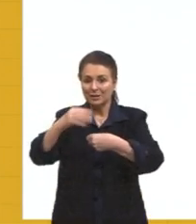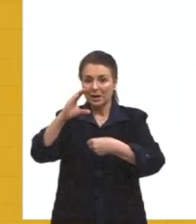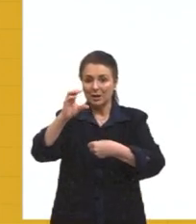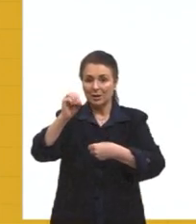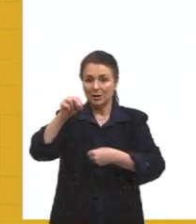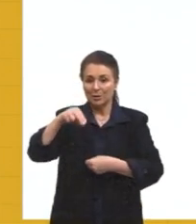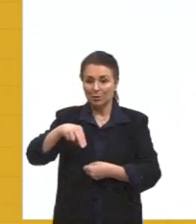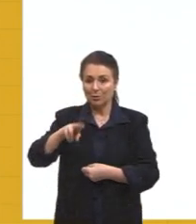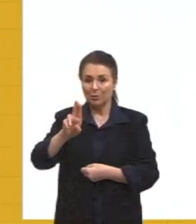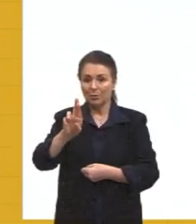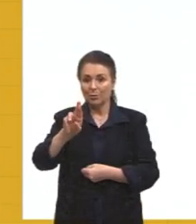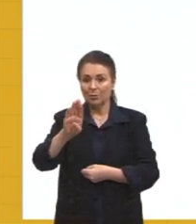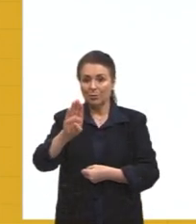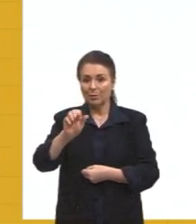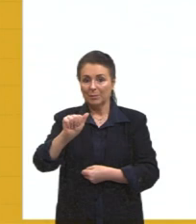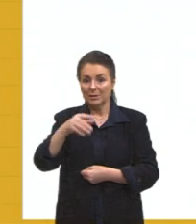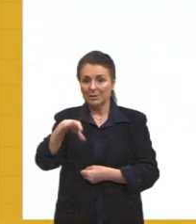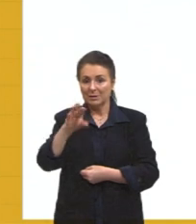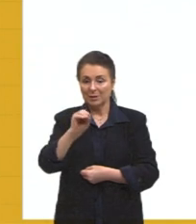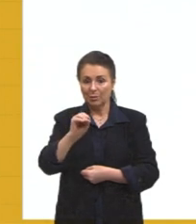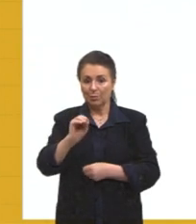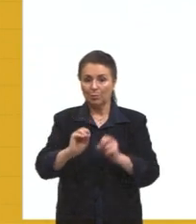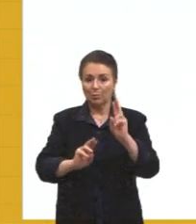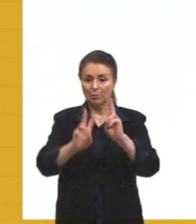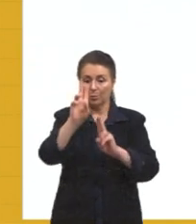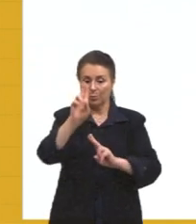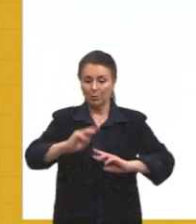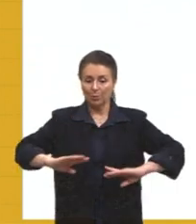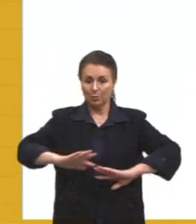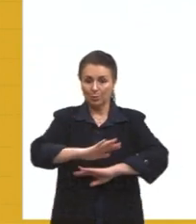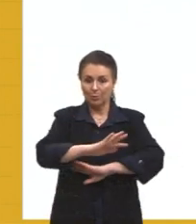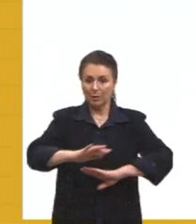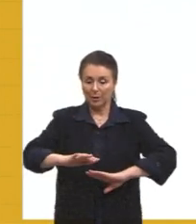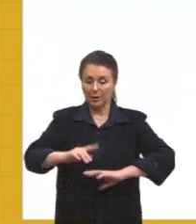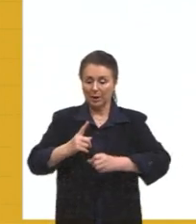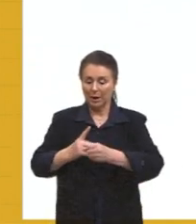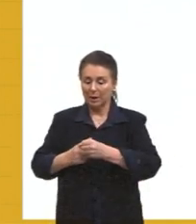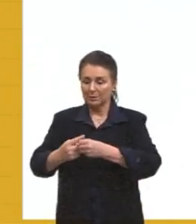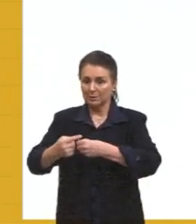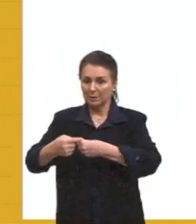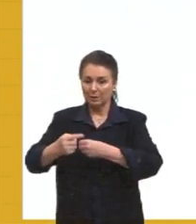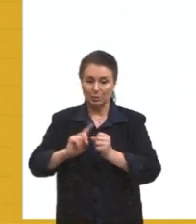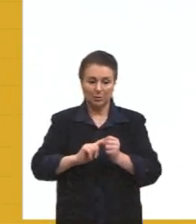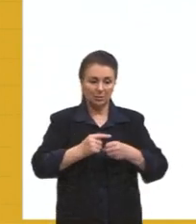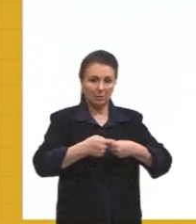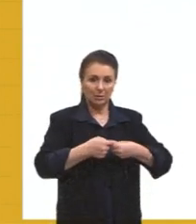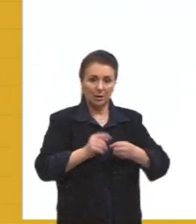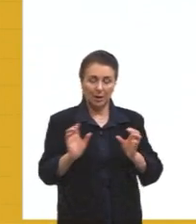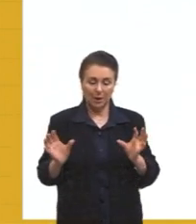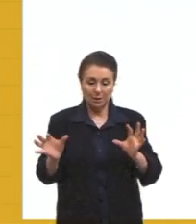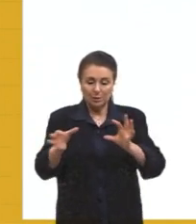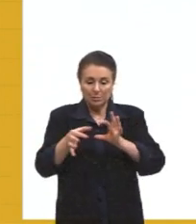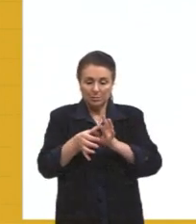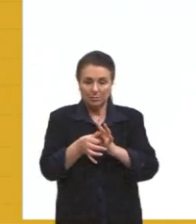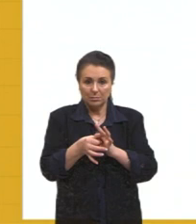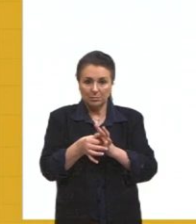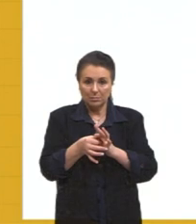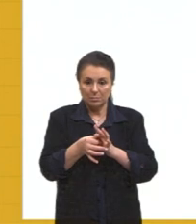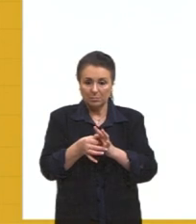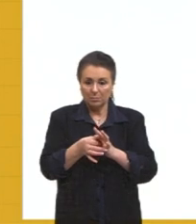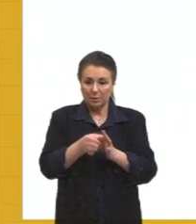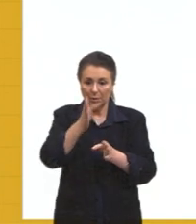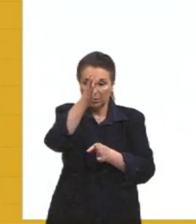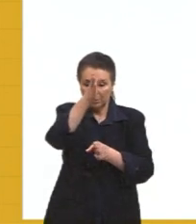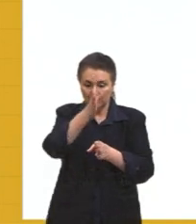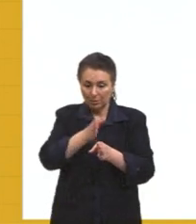da aglomeração da cidade, desse núcleo urbano, vai se fundindo, eu não consigo mais dividir o é o